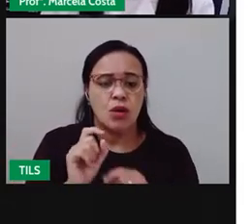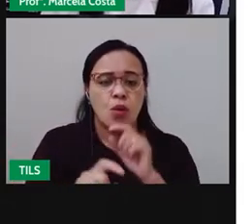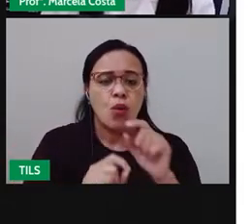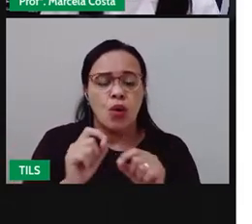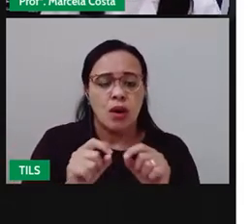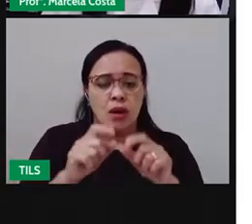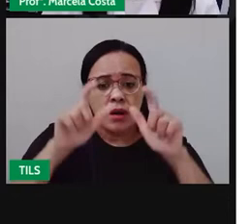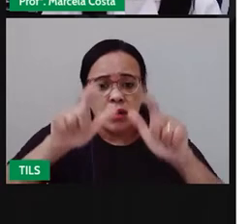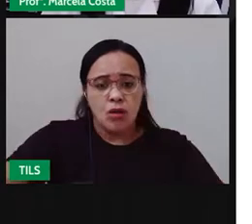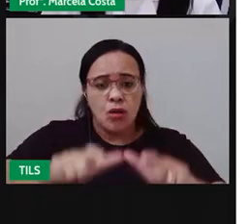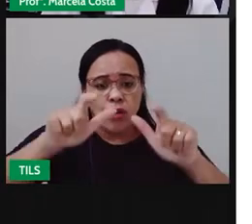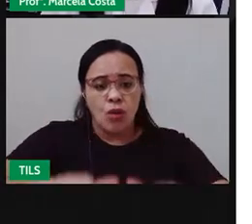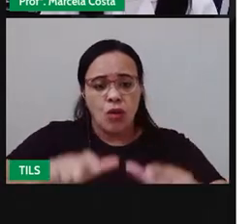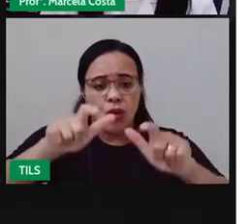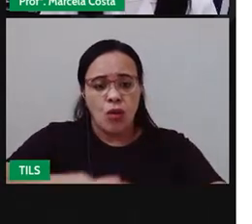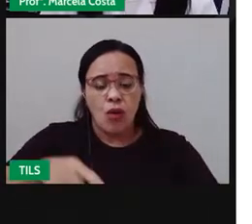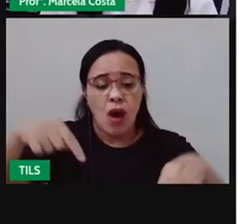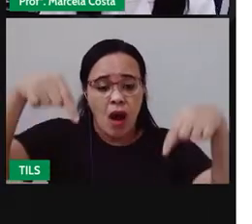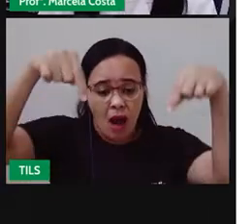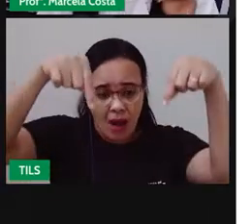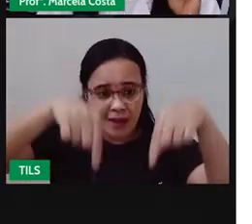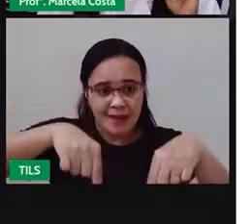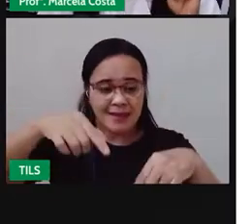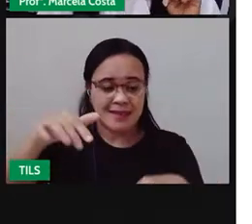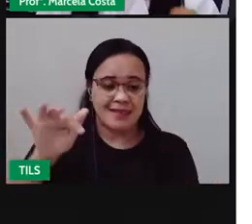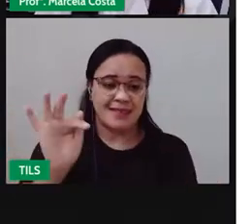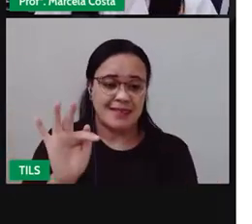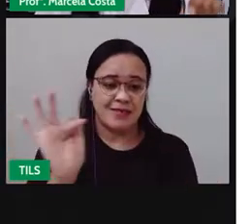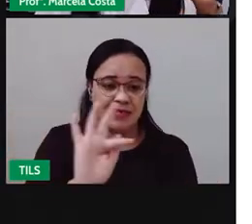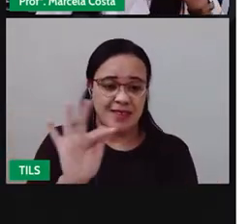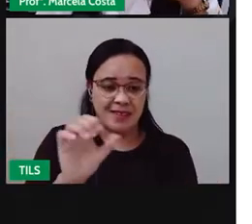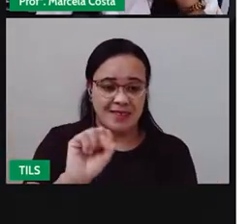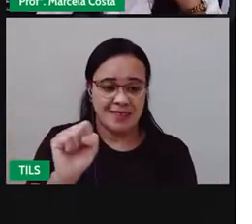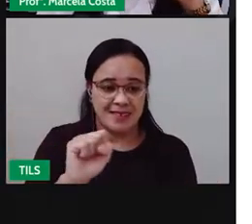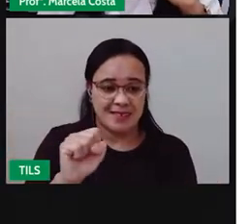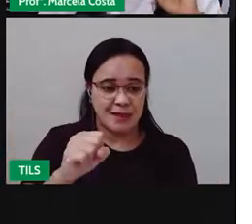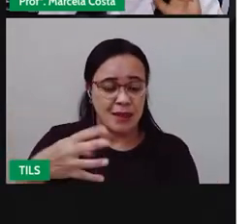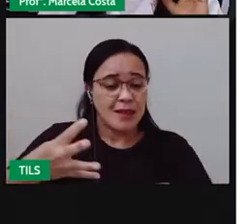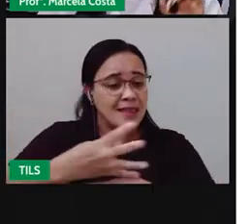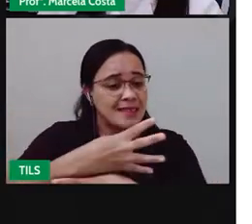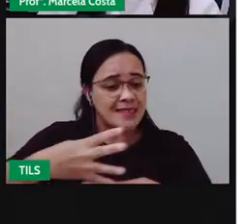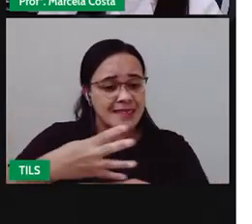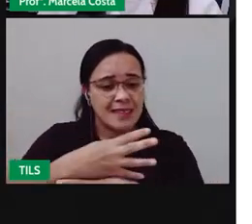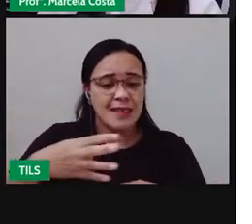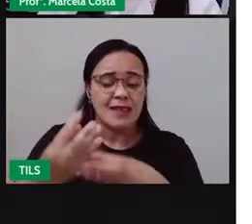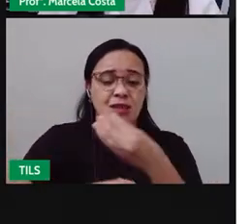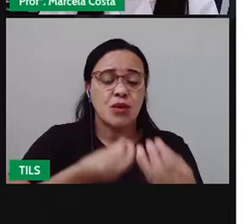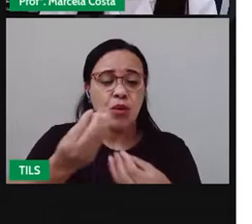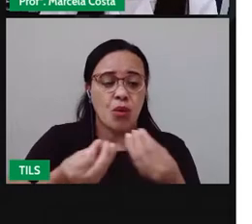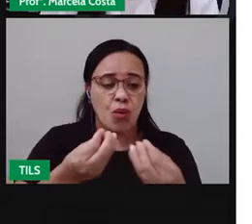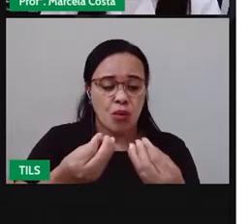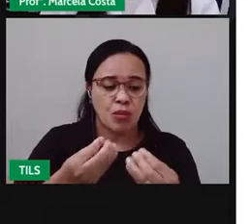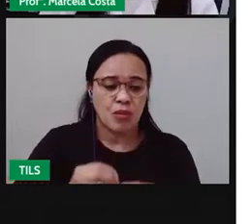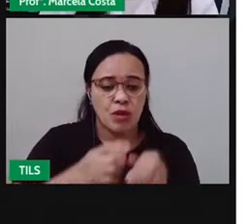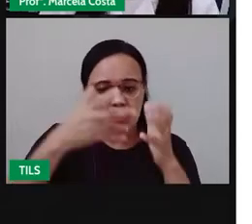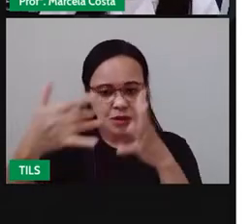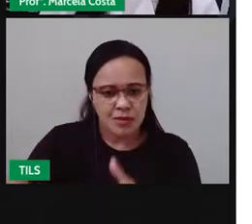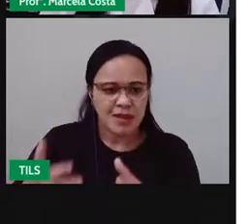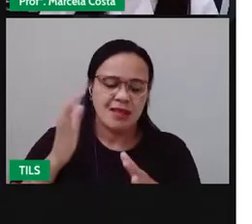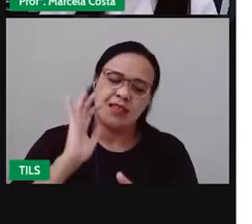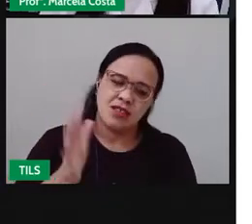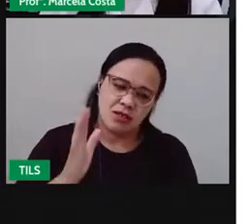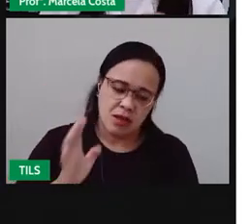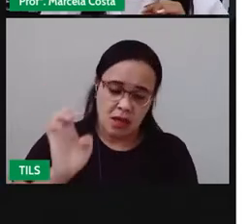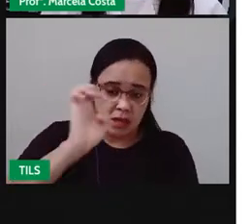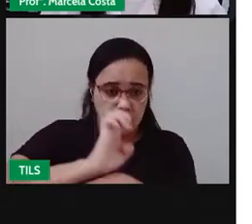a localização diferenciada na região nordeste. como eu falei pra vocês, nós estamos no estado da Bahia. Dentre os estados da região